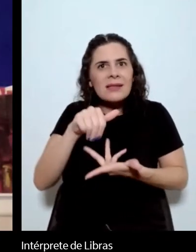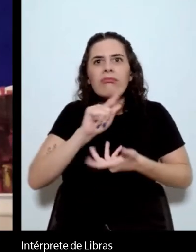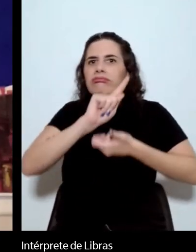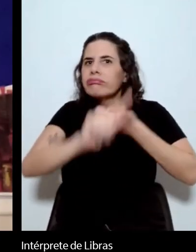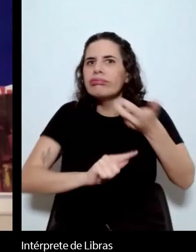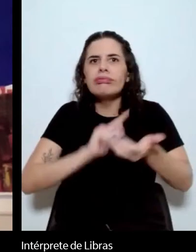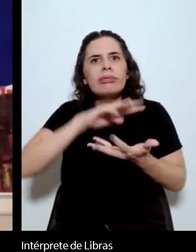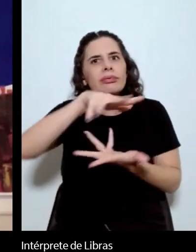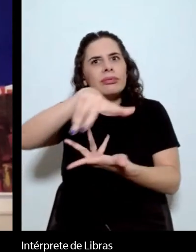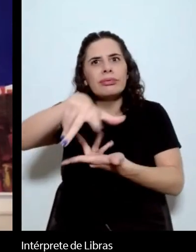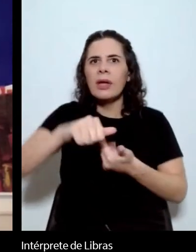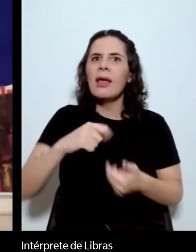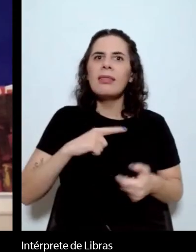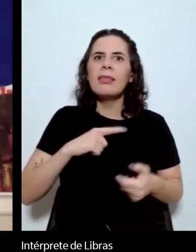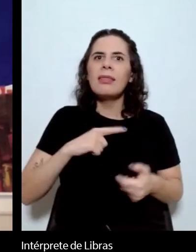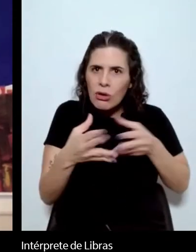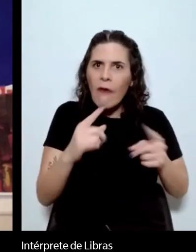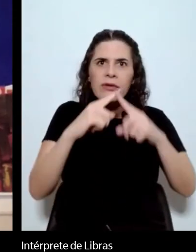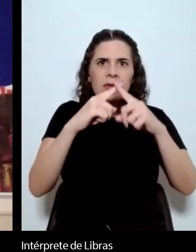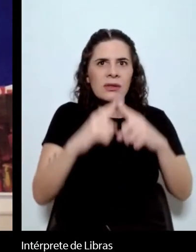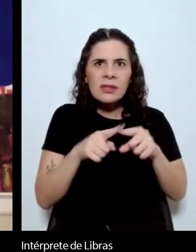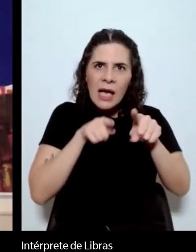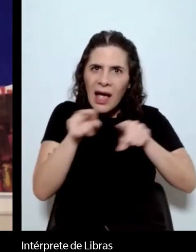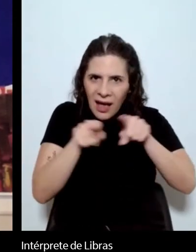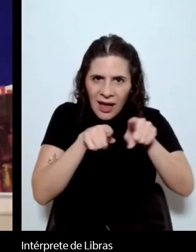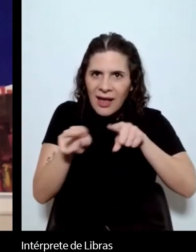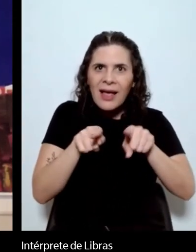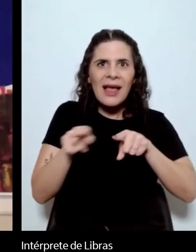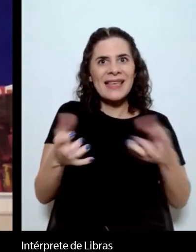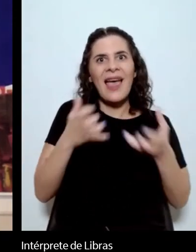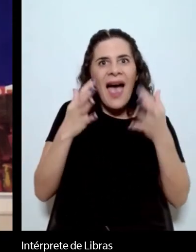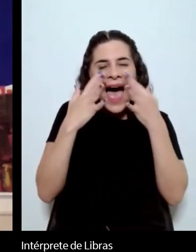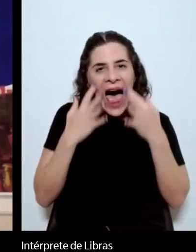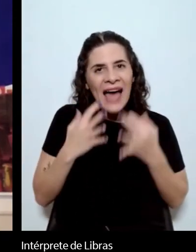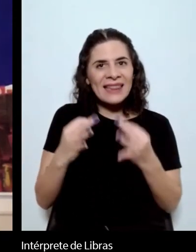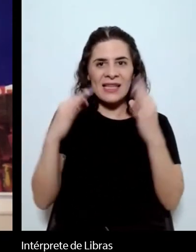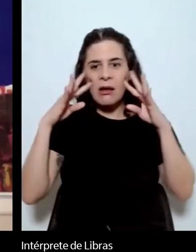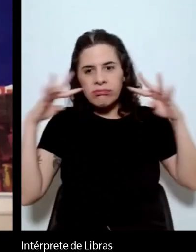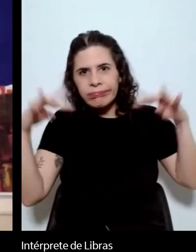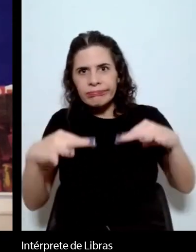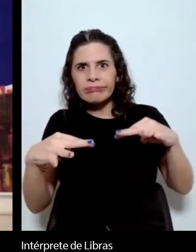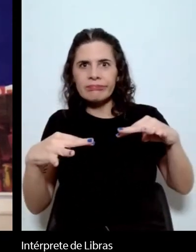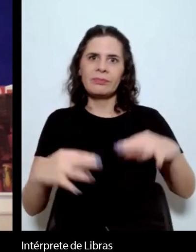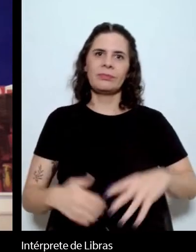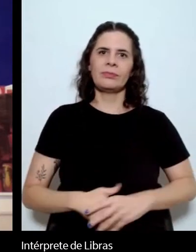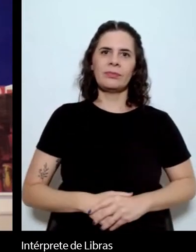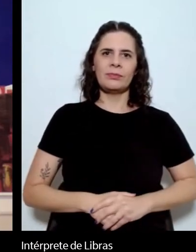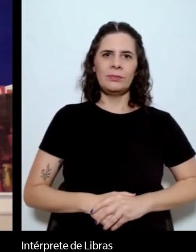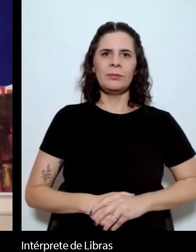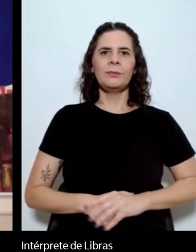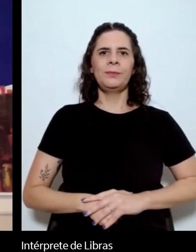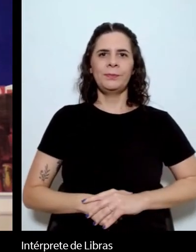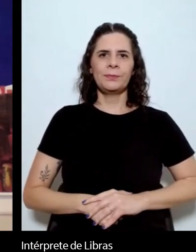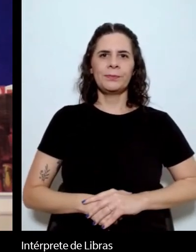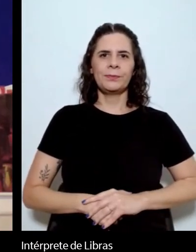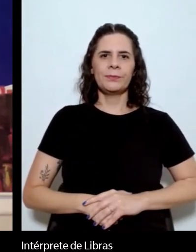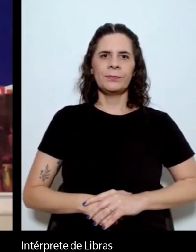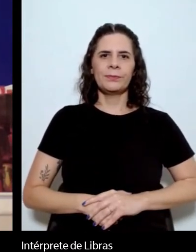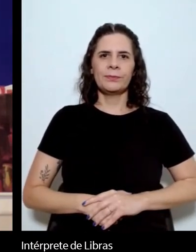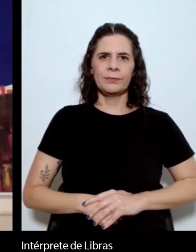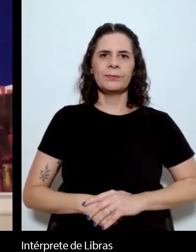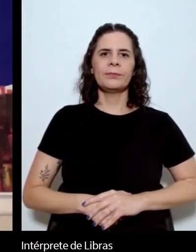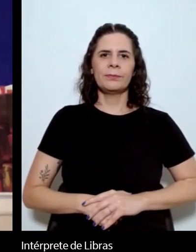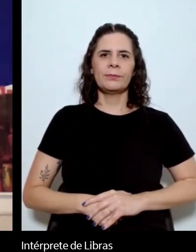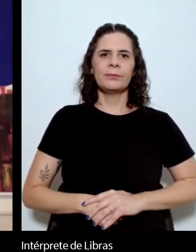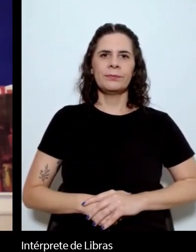mundiais em competição para a atenção do público. Então, vamos pensar nos últimos 15